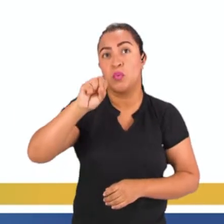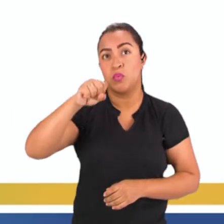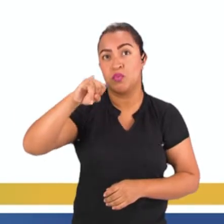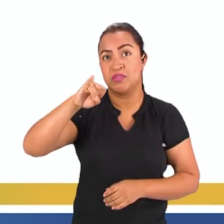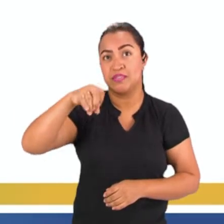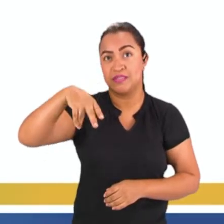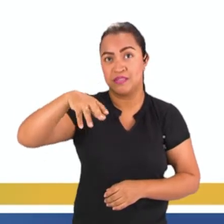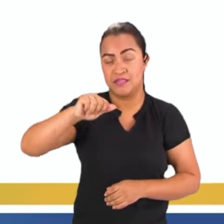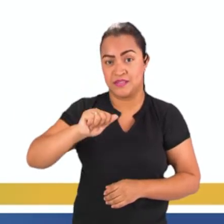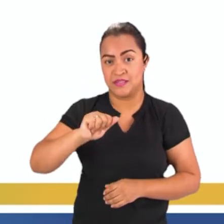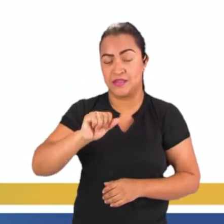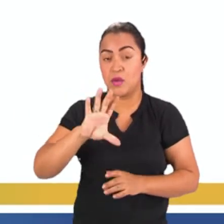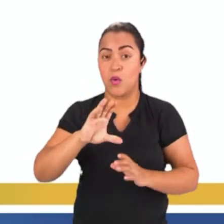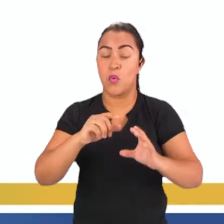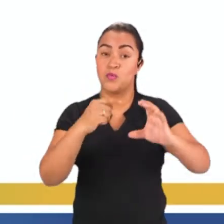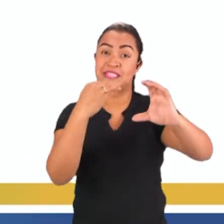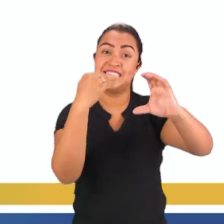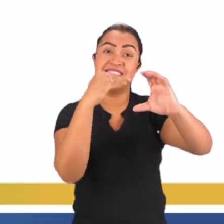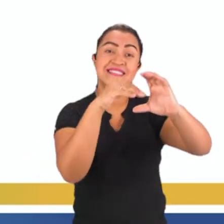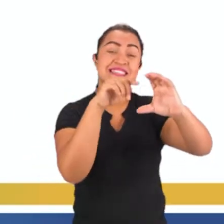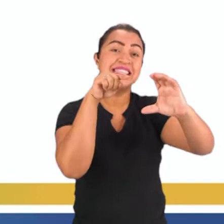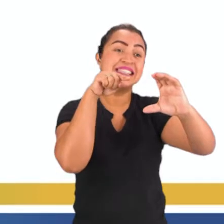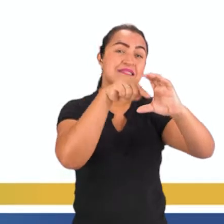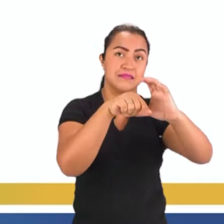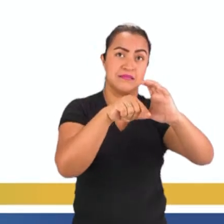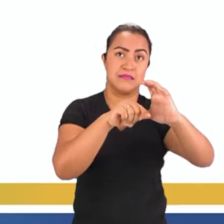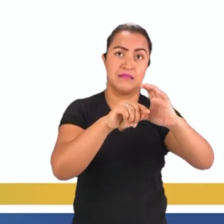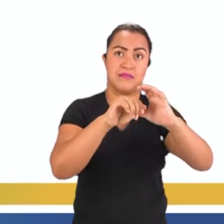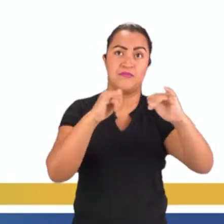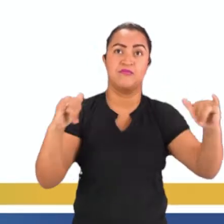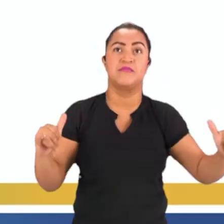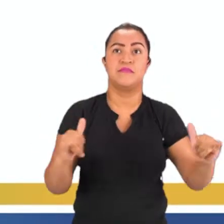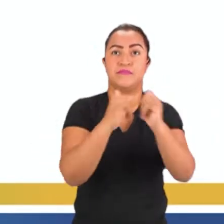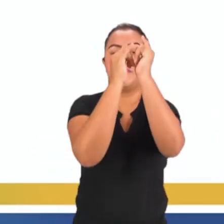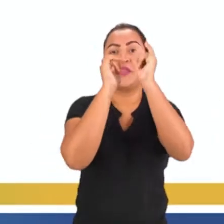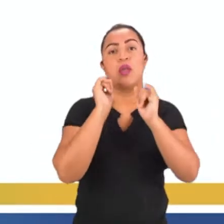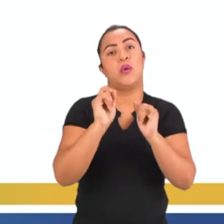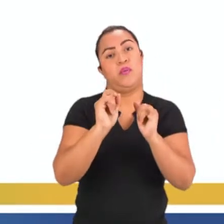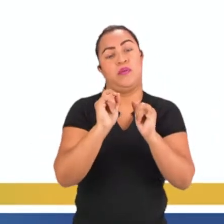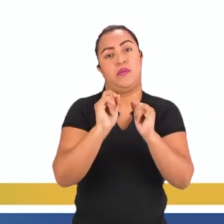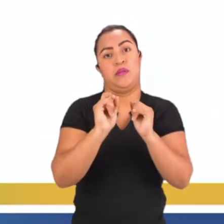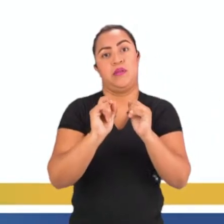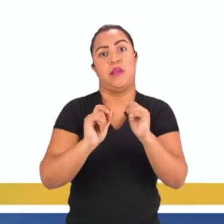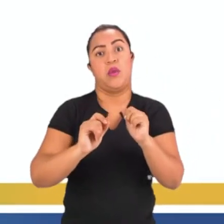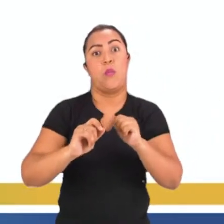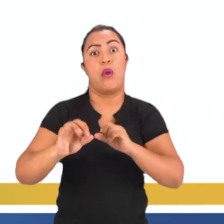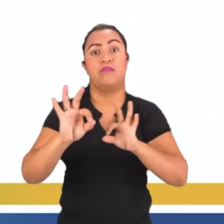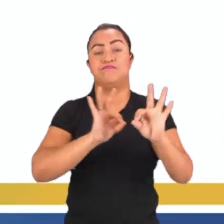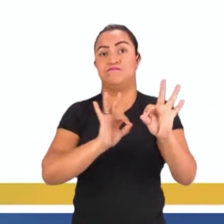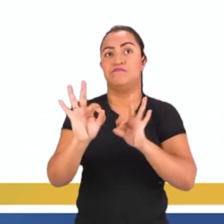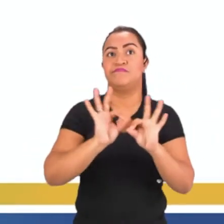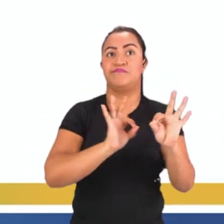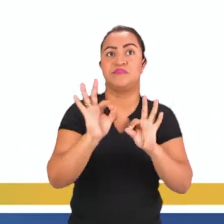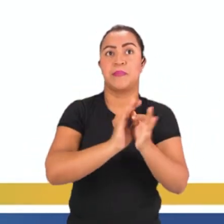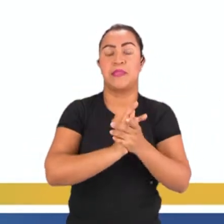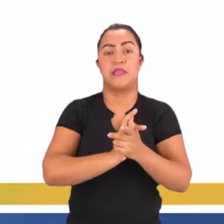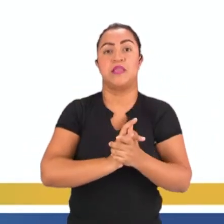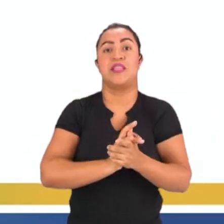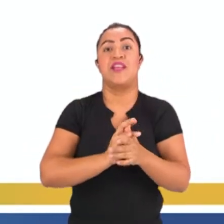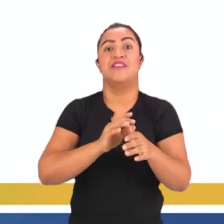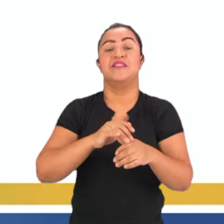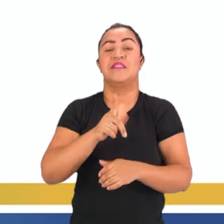Hidrelétrica, certo? É uma obra de engenharia que usa a força das águas para gerar energia.